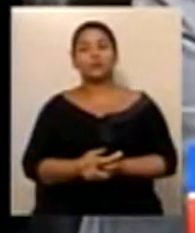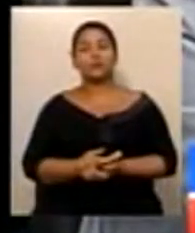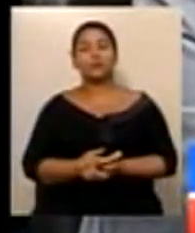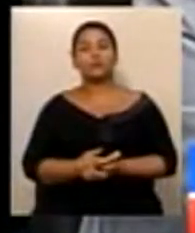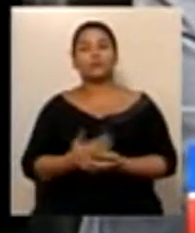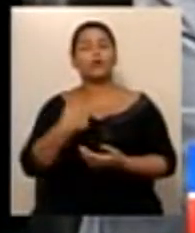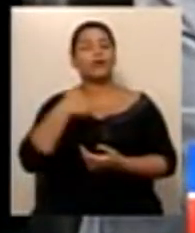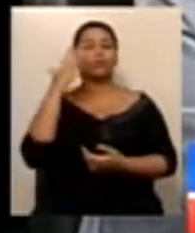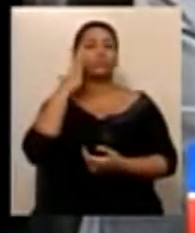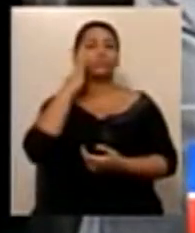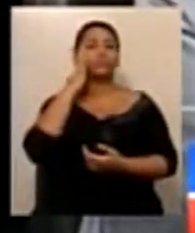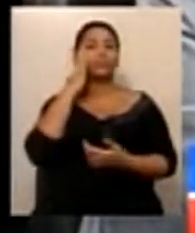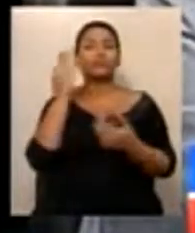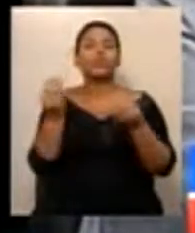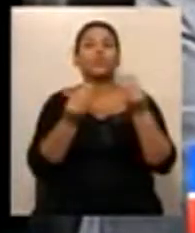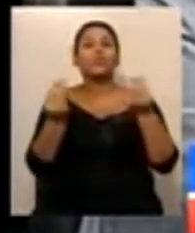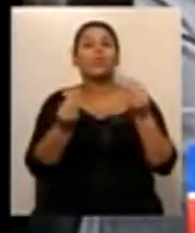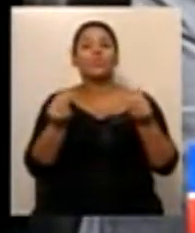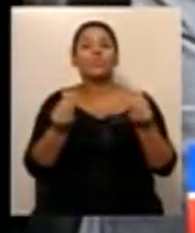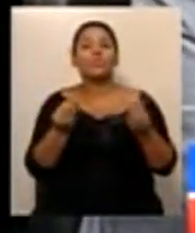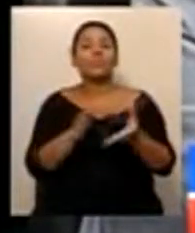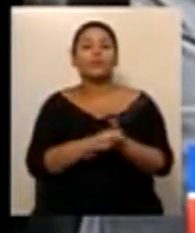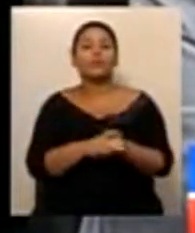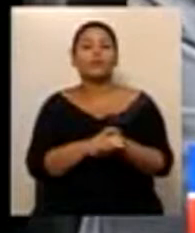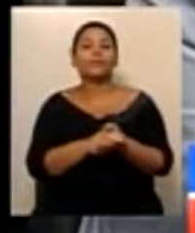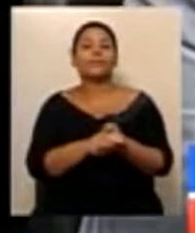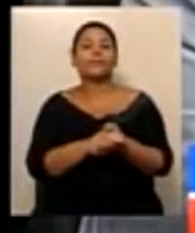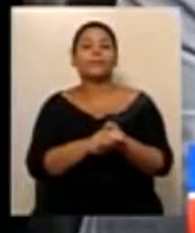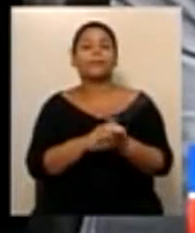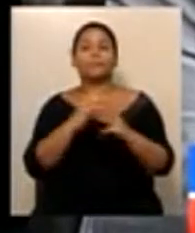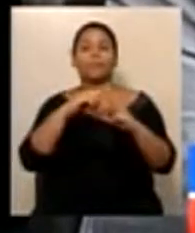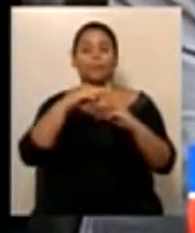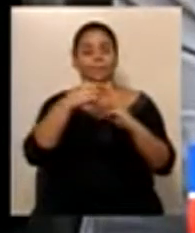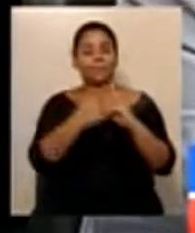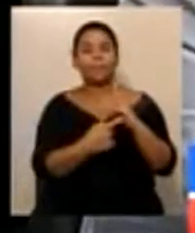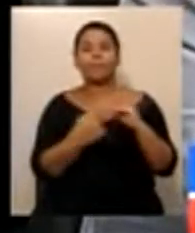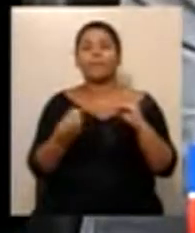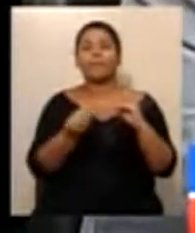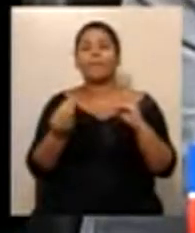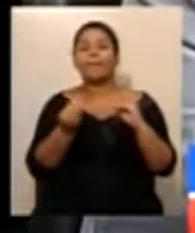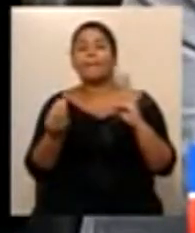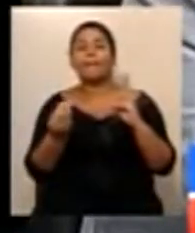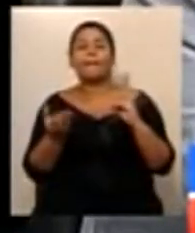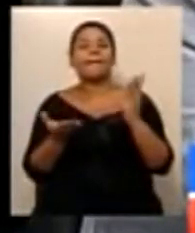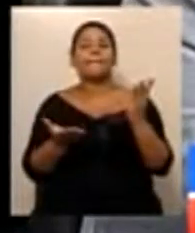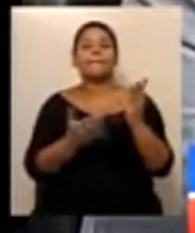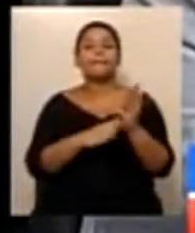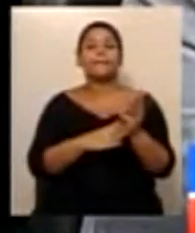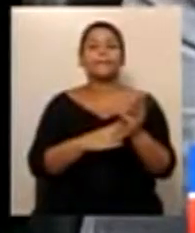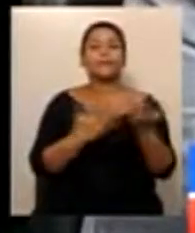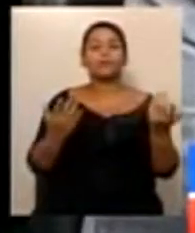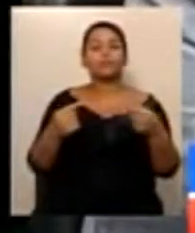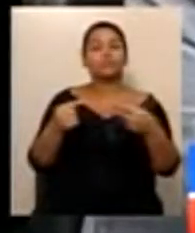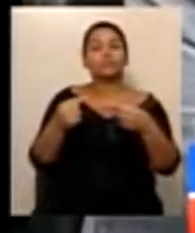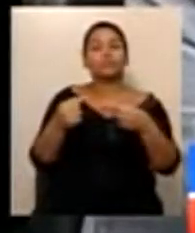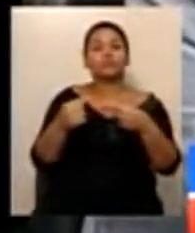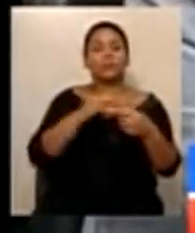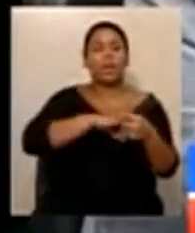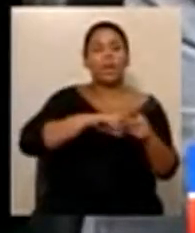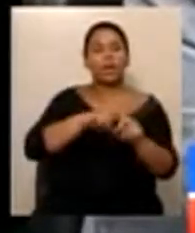vice-governador e secretários, tem a ver com outros servidores estaduais. Eu gostaria de ouvir do deputado